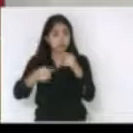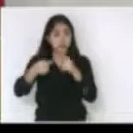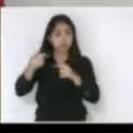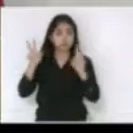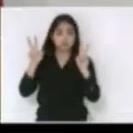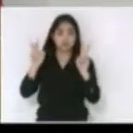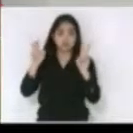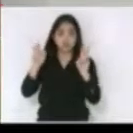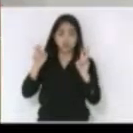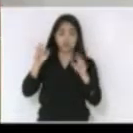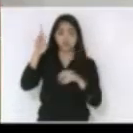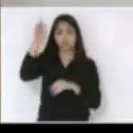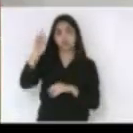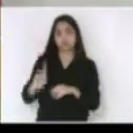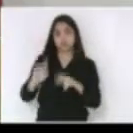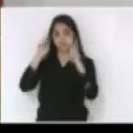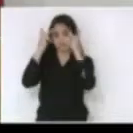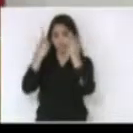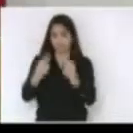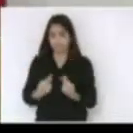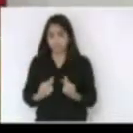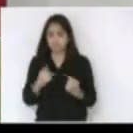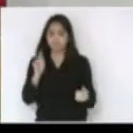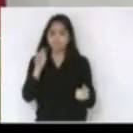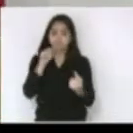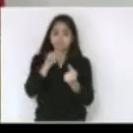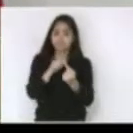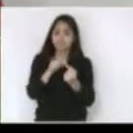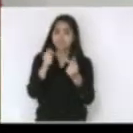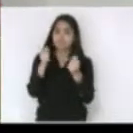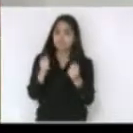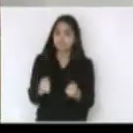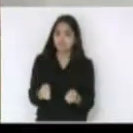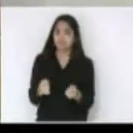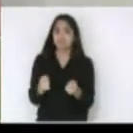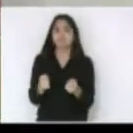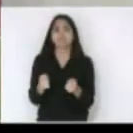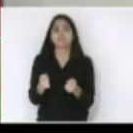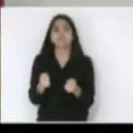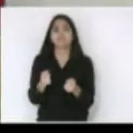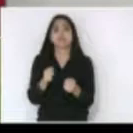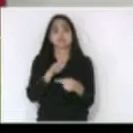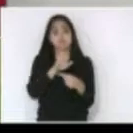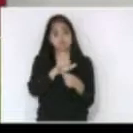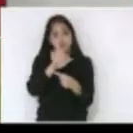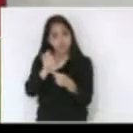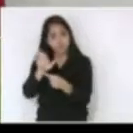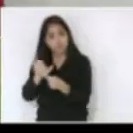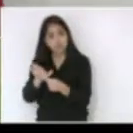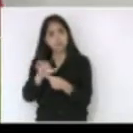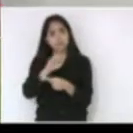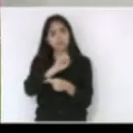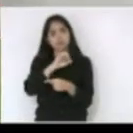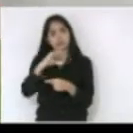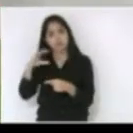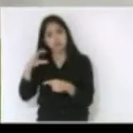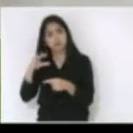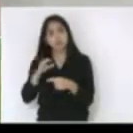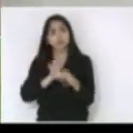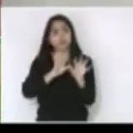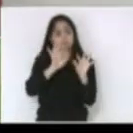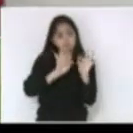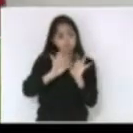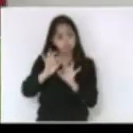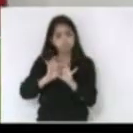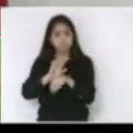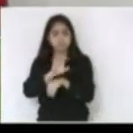então é nesta perspectiva que nós atuamos firme aqui nesta casa de contribuir com Santa Catarina para a gente construir um